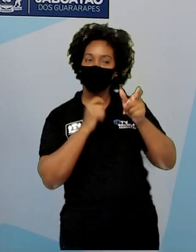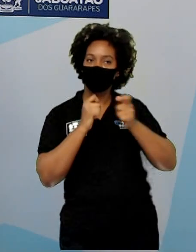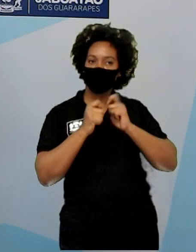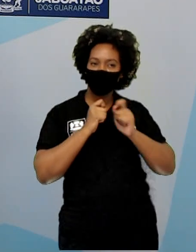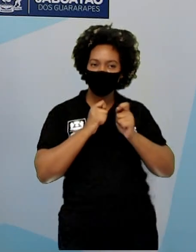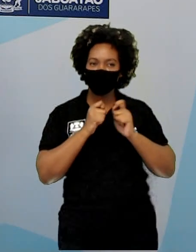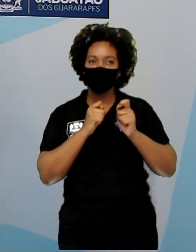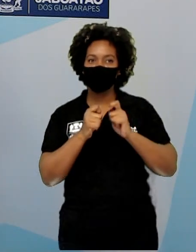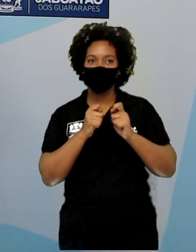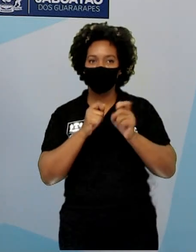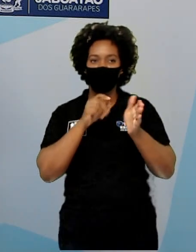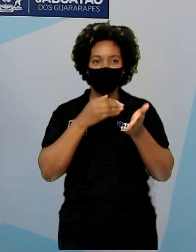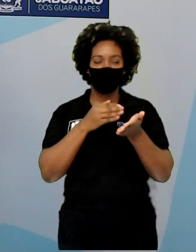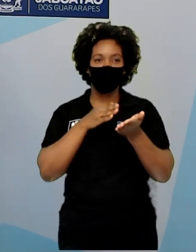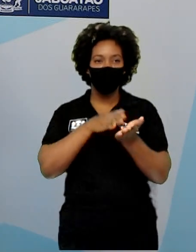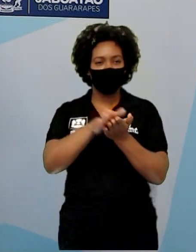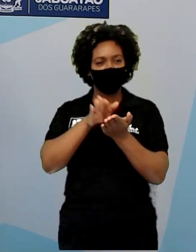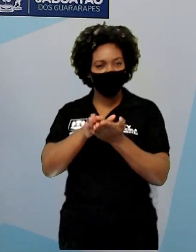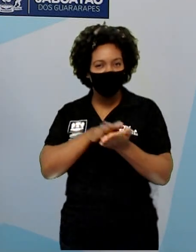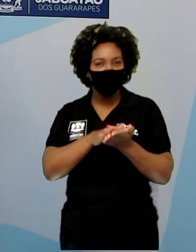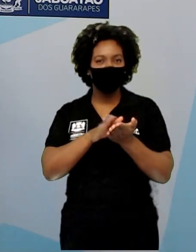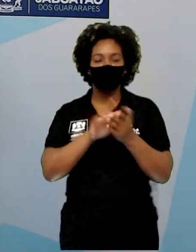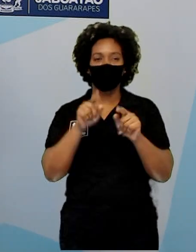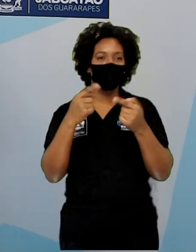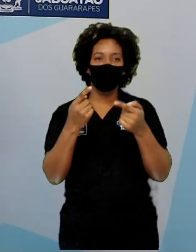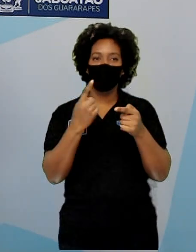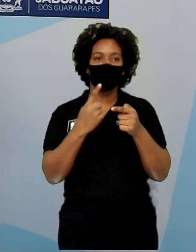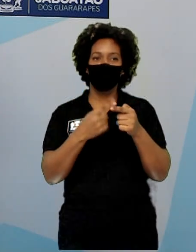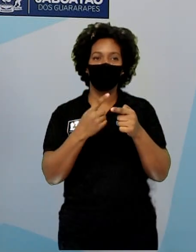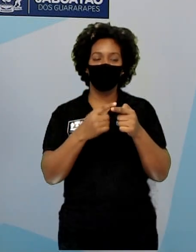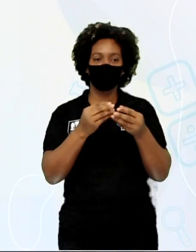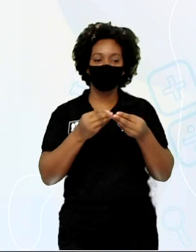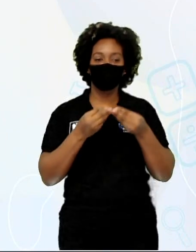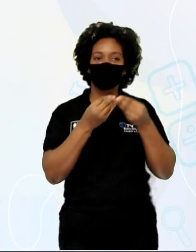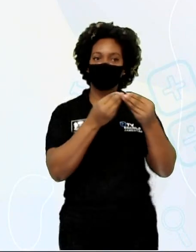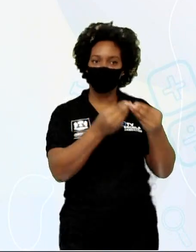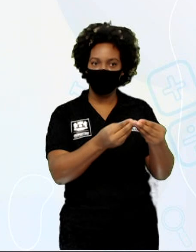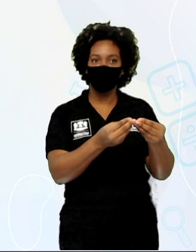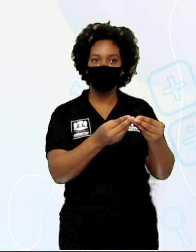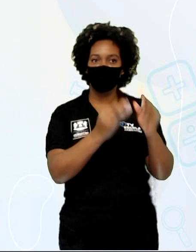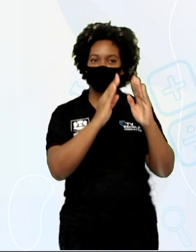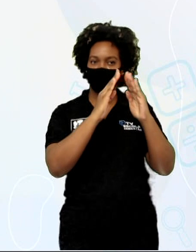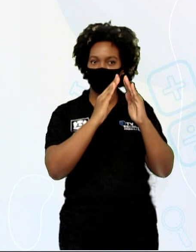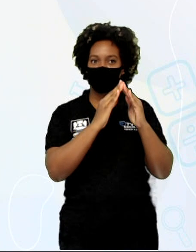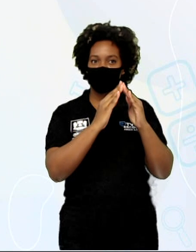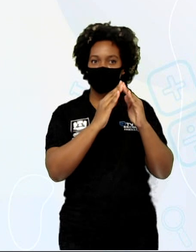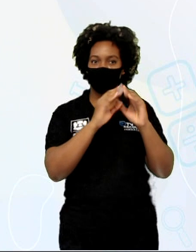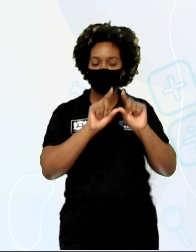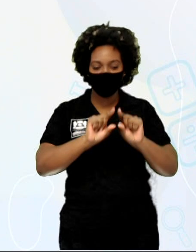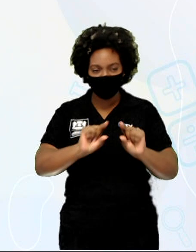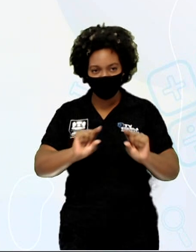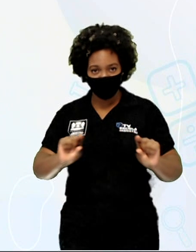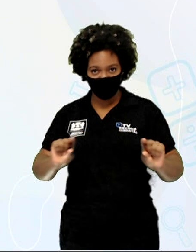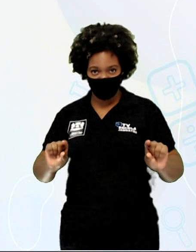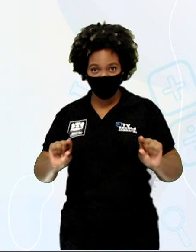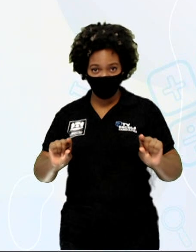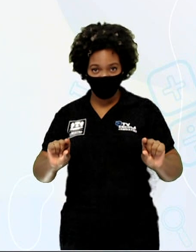os argumentos por que você deve levar esse produto para casa. E embaixo eu tenho o